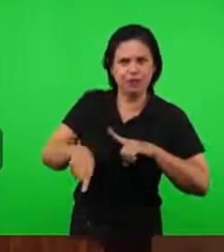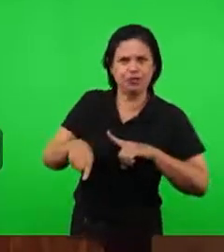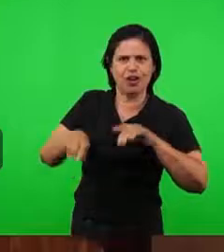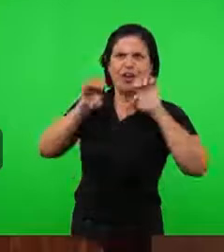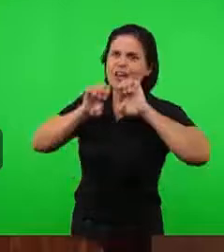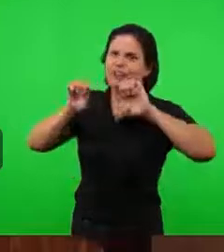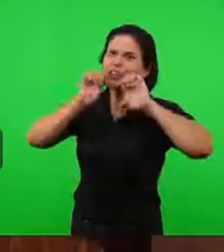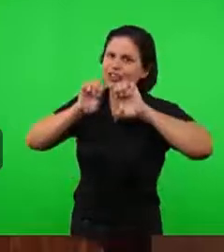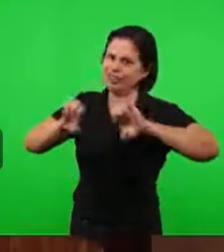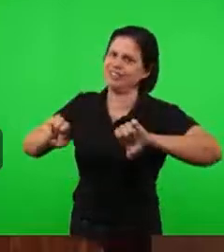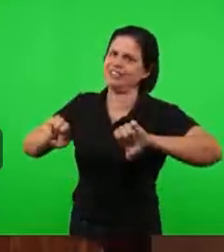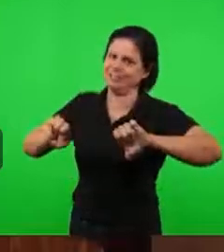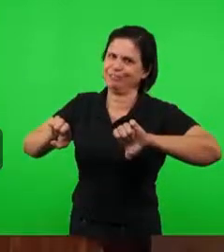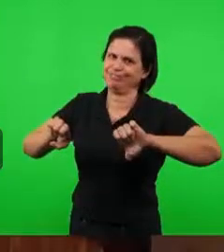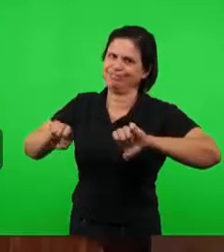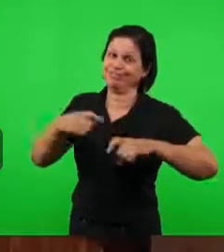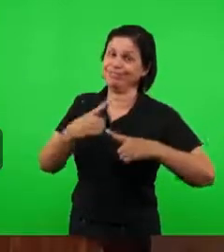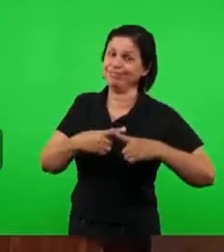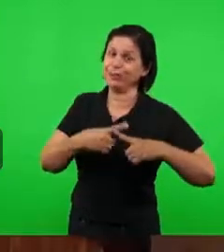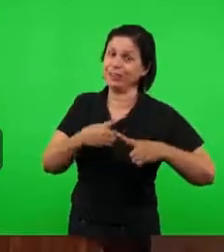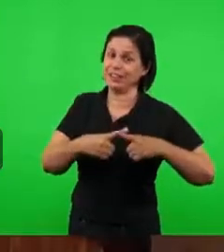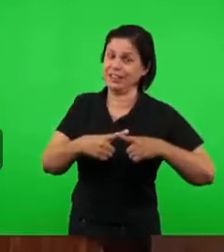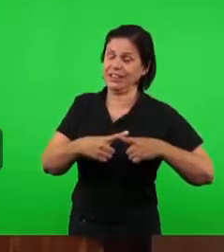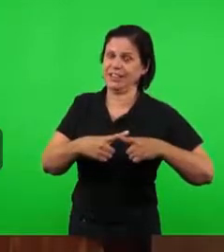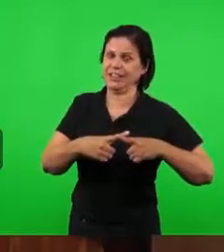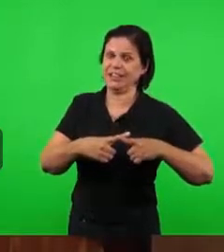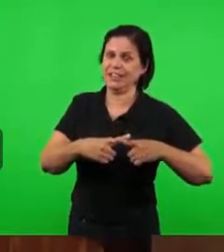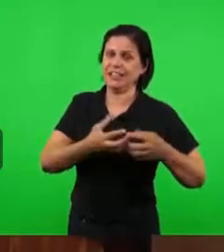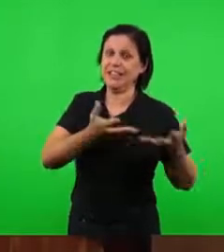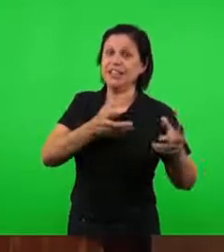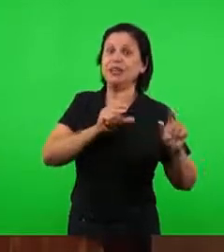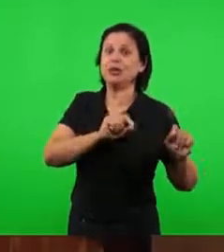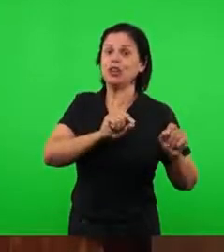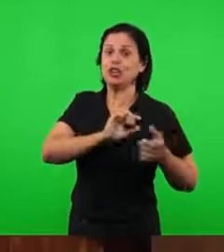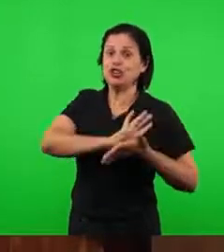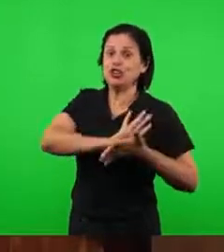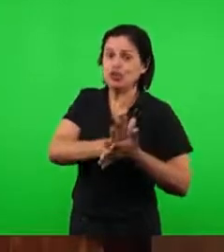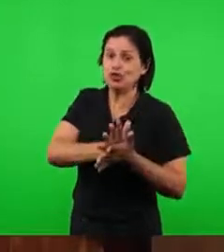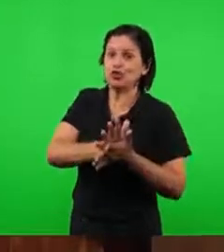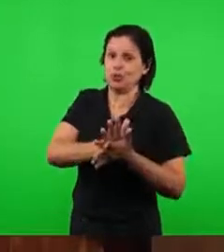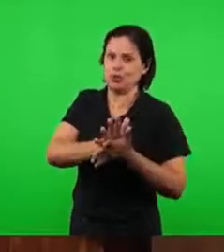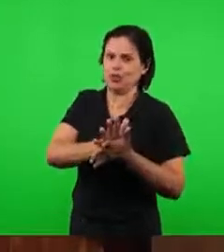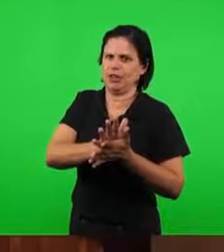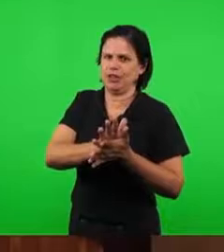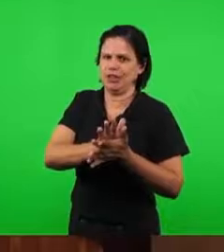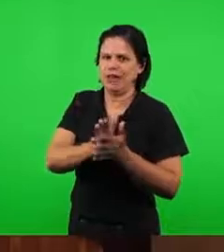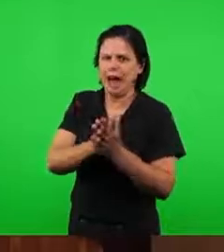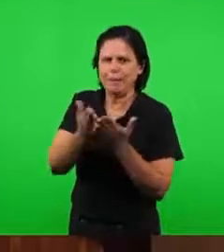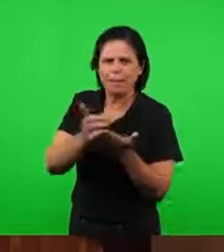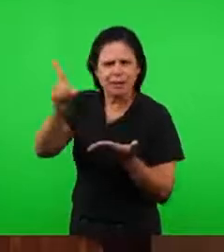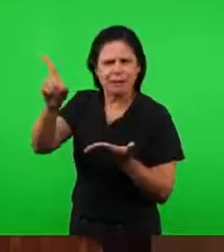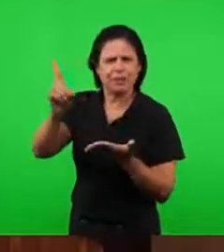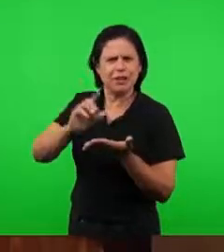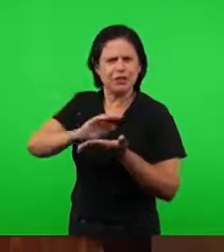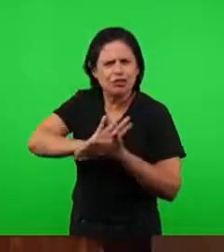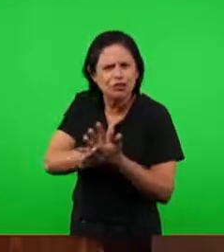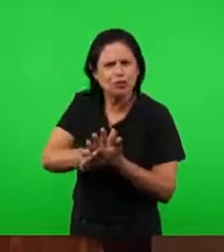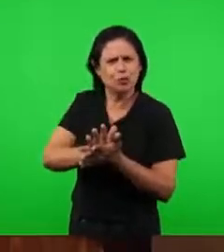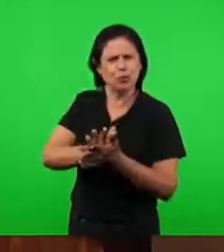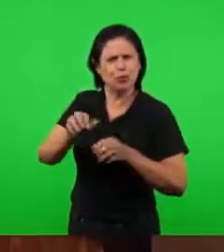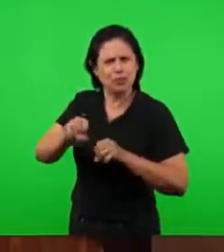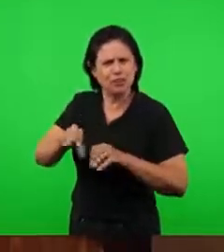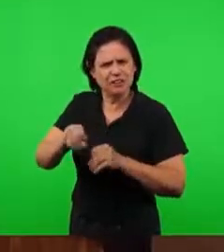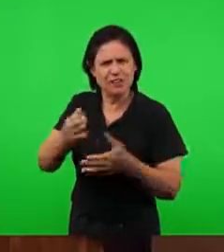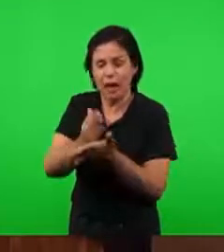sequência ao ensino doutrinário das escrituras, da palavra de Deus. Aquilo que havia